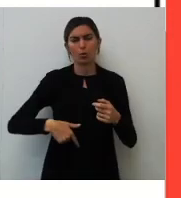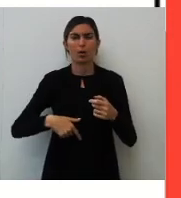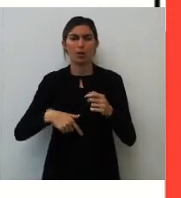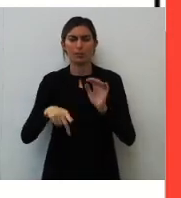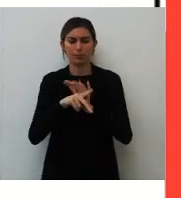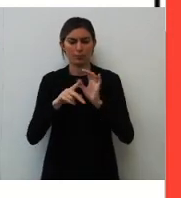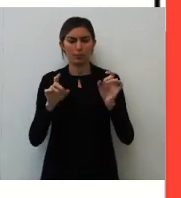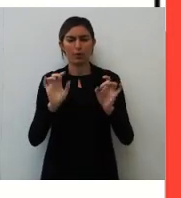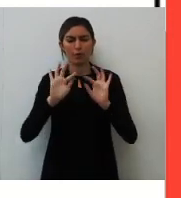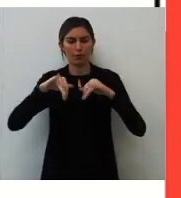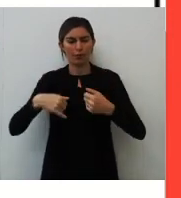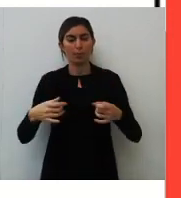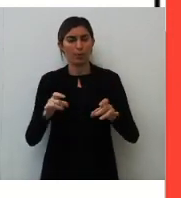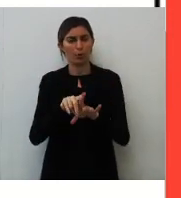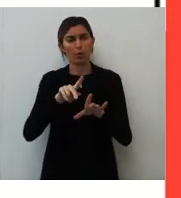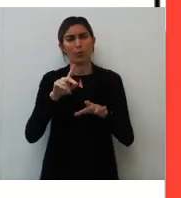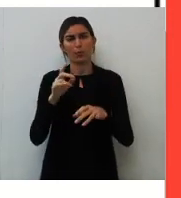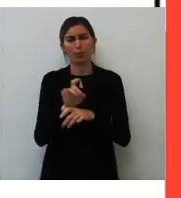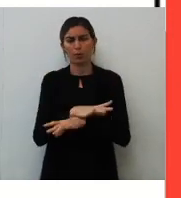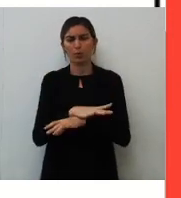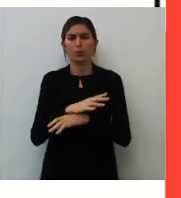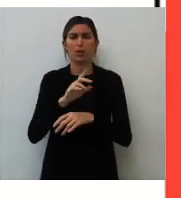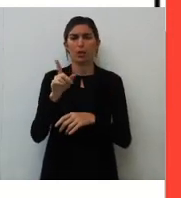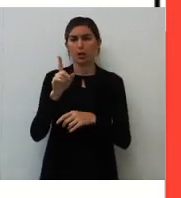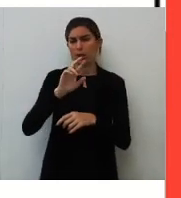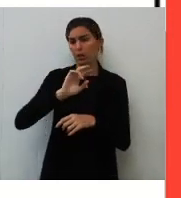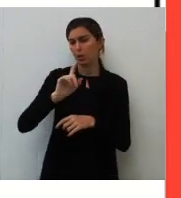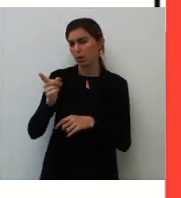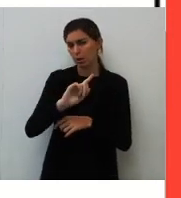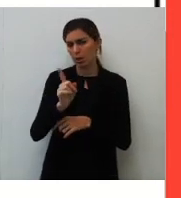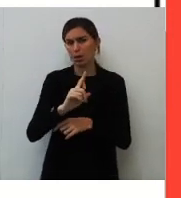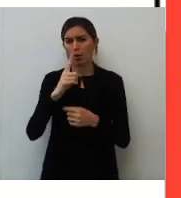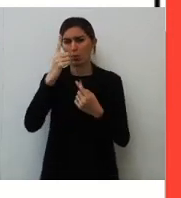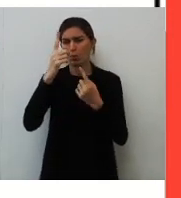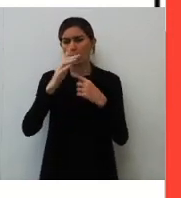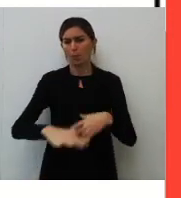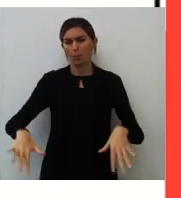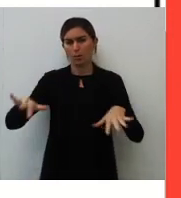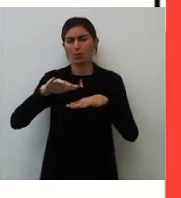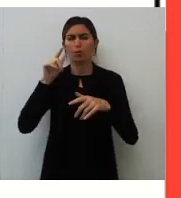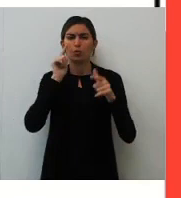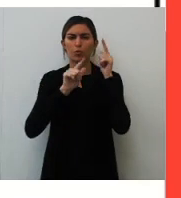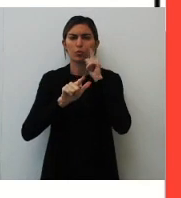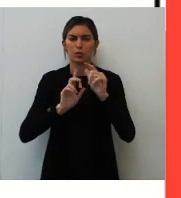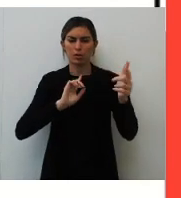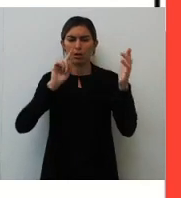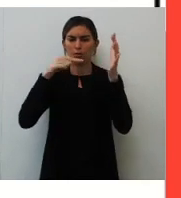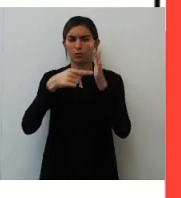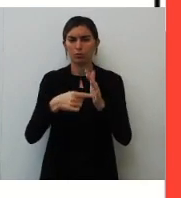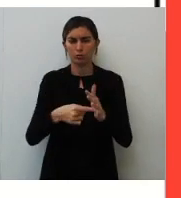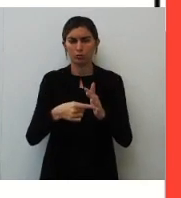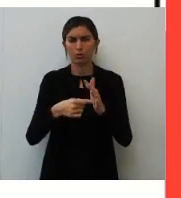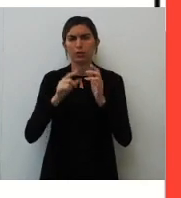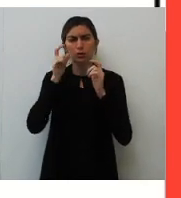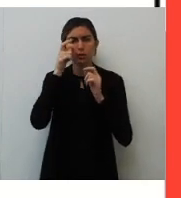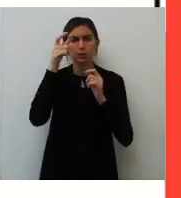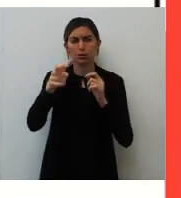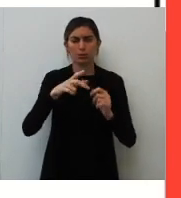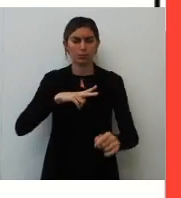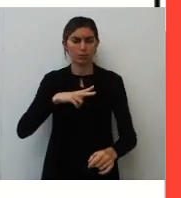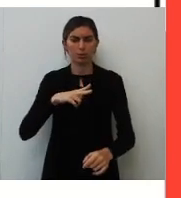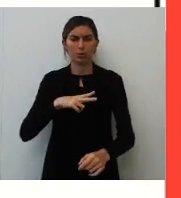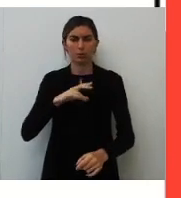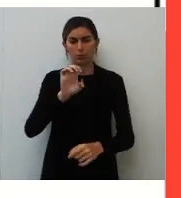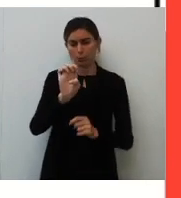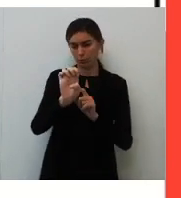si mesma e não um meio de conseguir atingir interesses particulares.